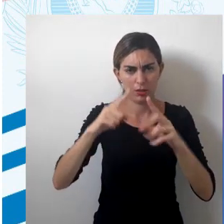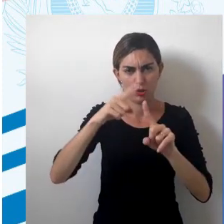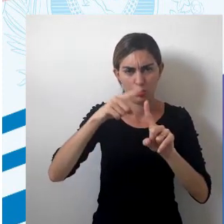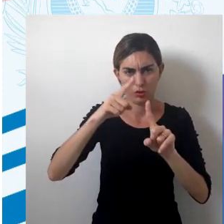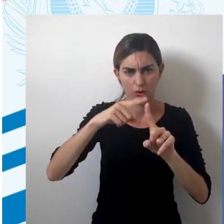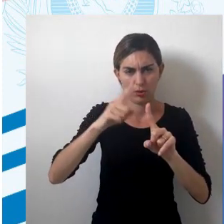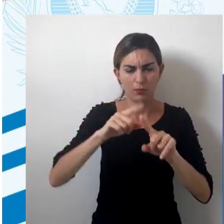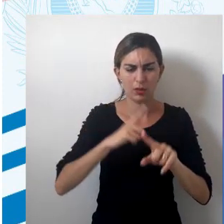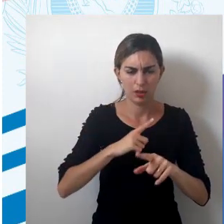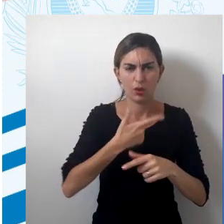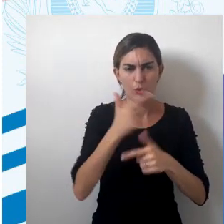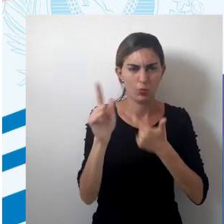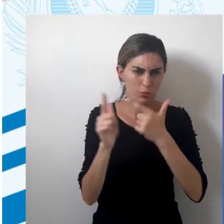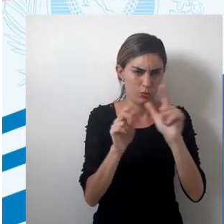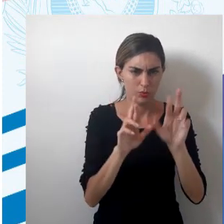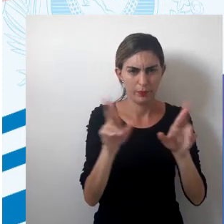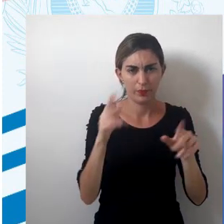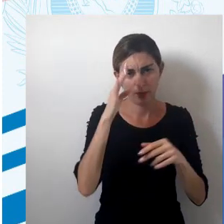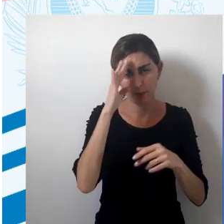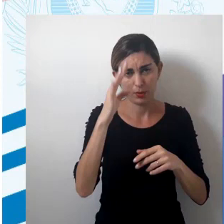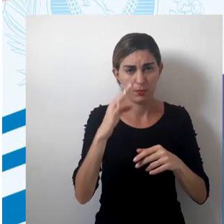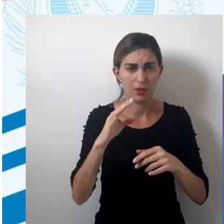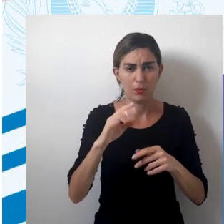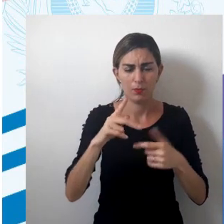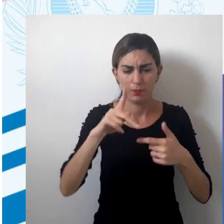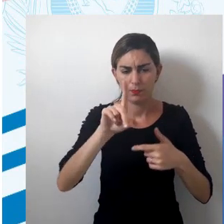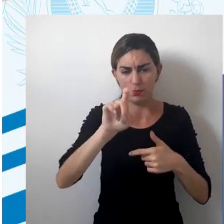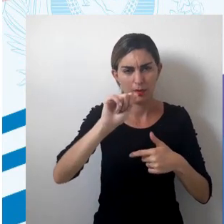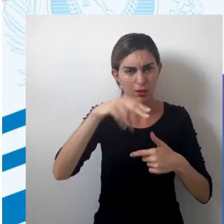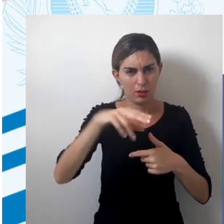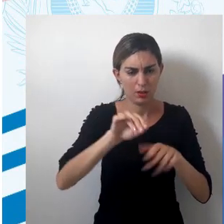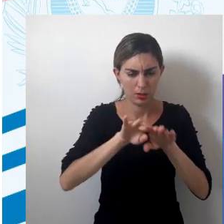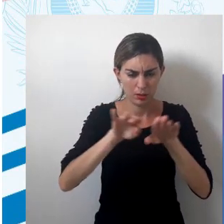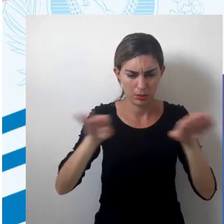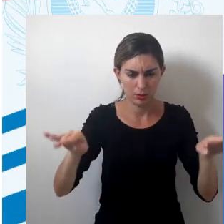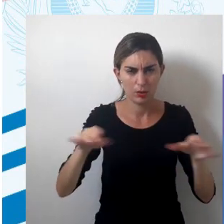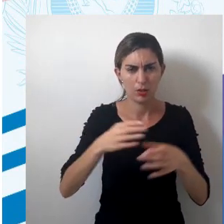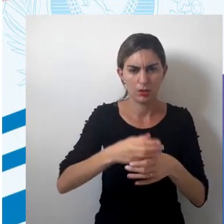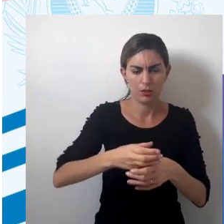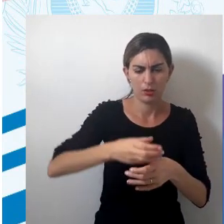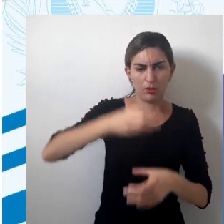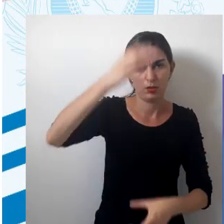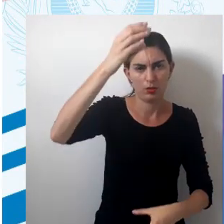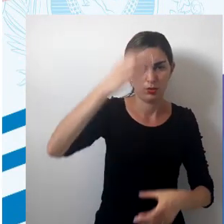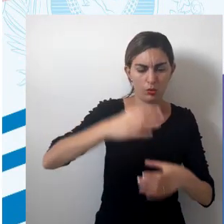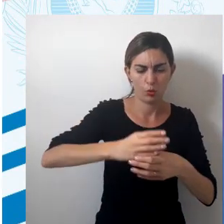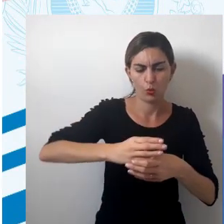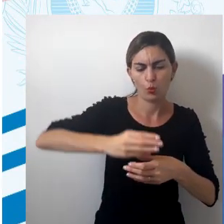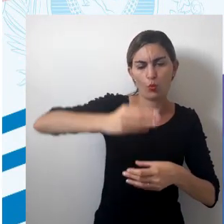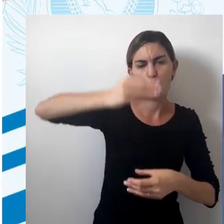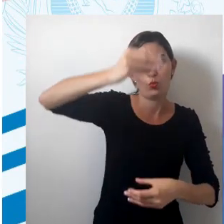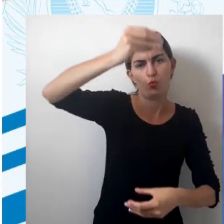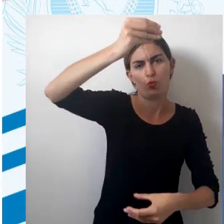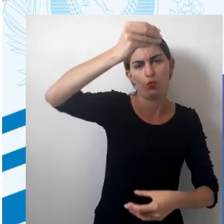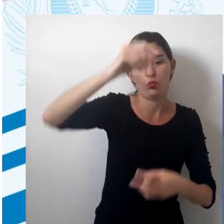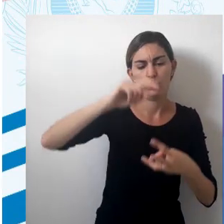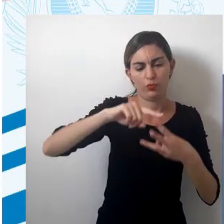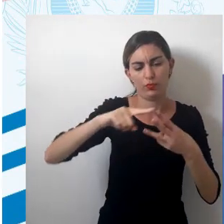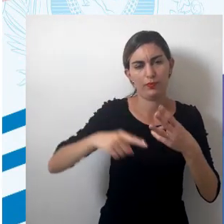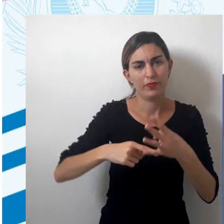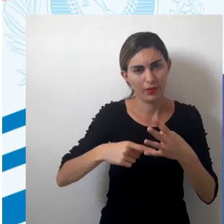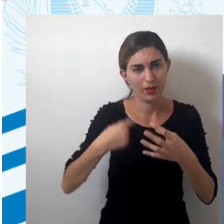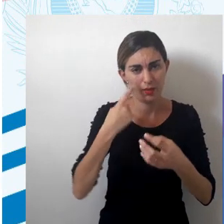principais. Existem vários outros, mas os principais são a projeção plana, a projeção cilíndrica e a projeção cônica,